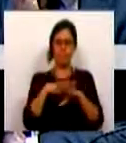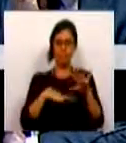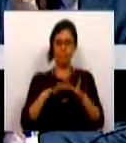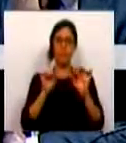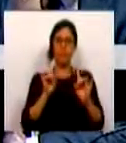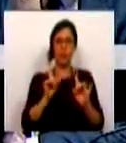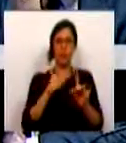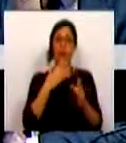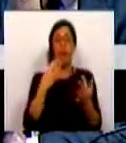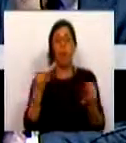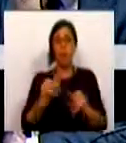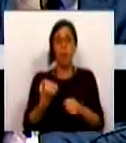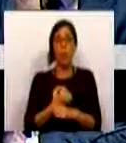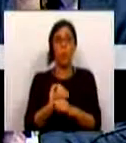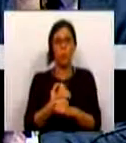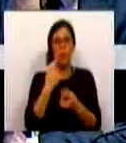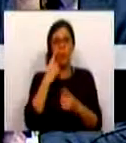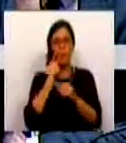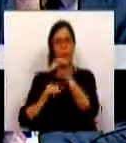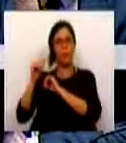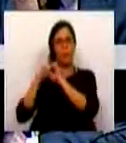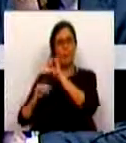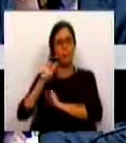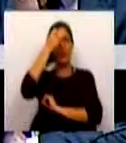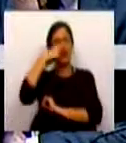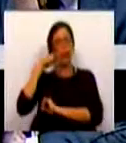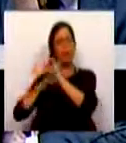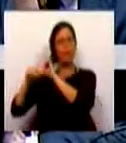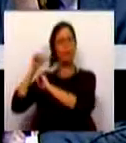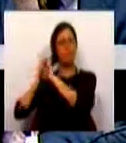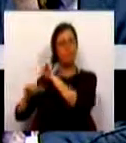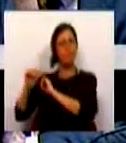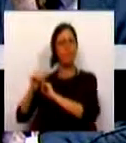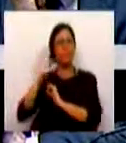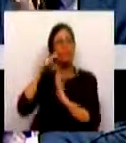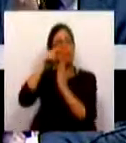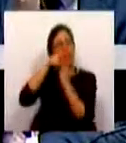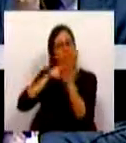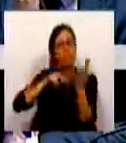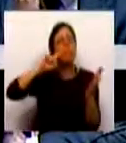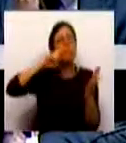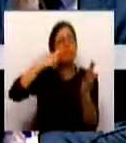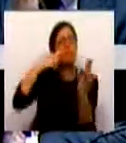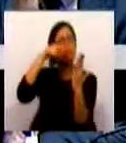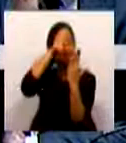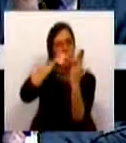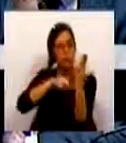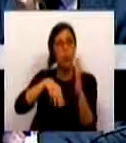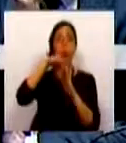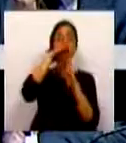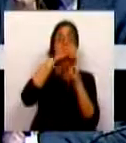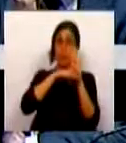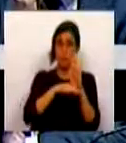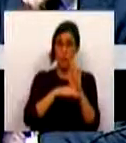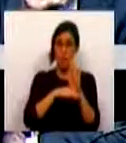é certo que é um trabalho de revisitação histórica, mas de ler com atenção o programa